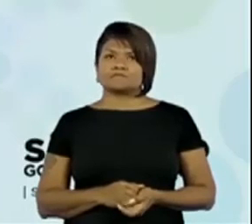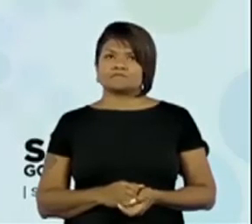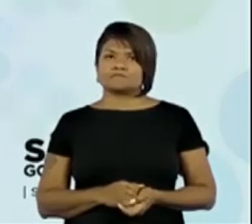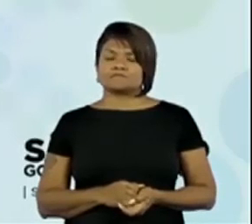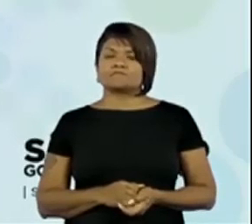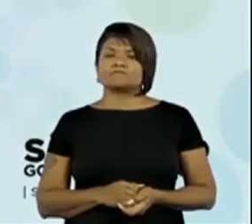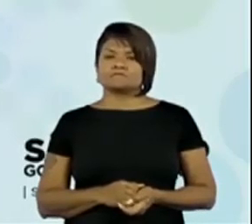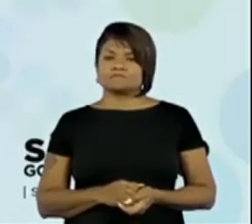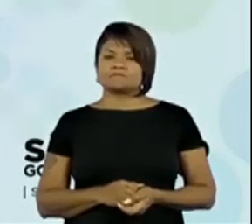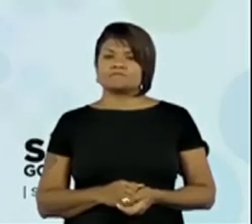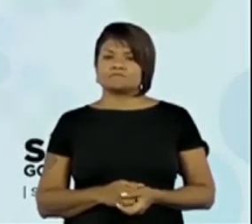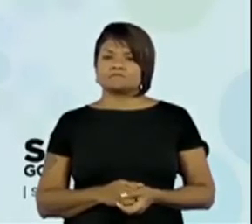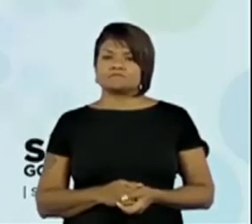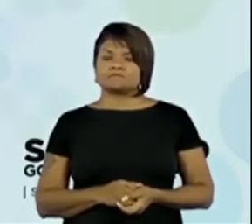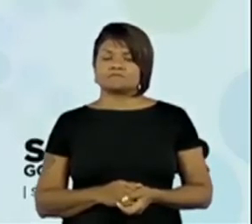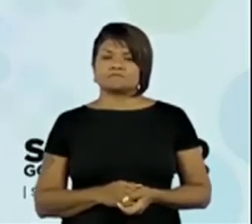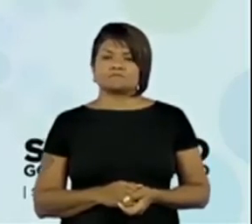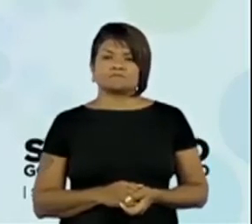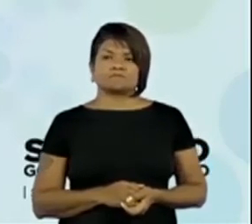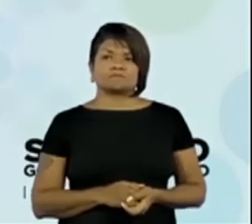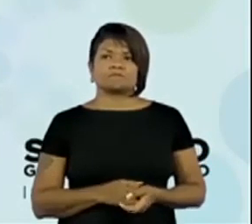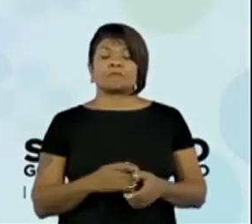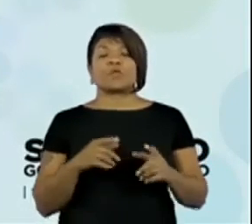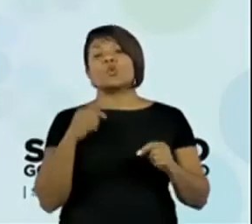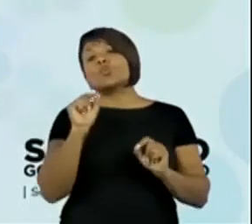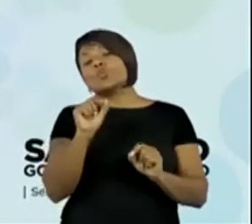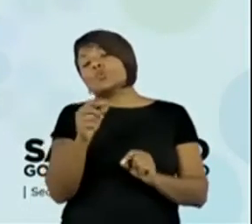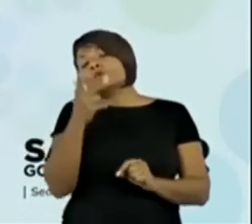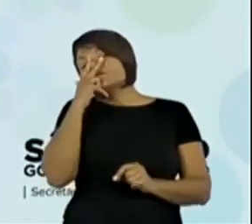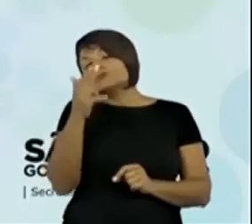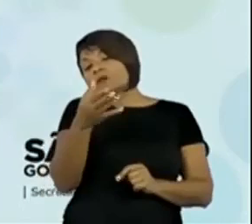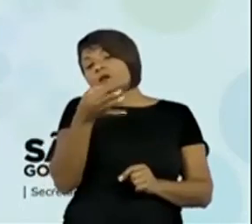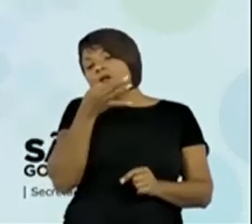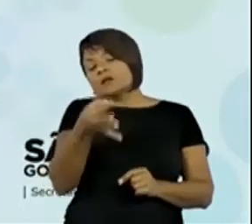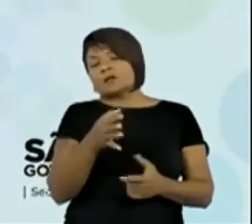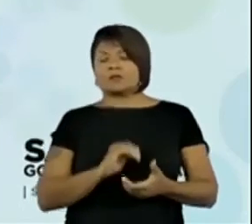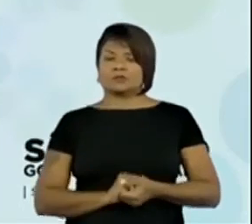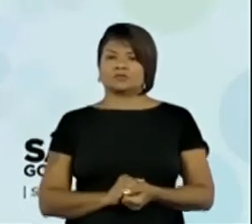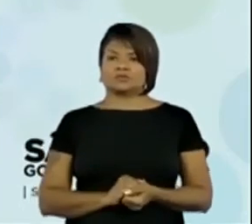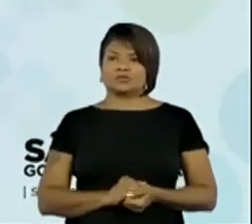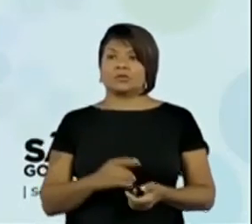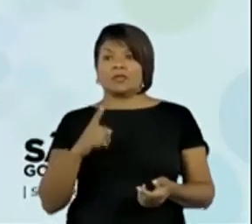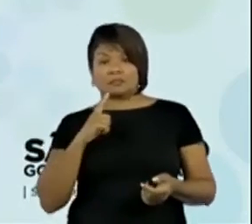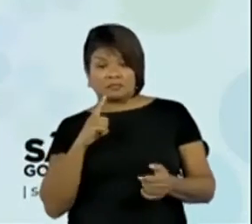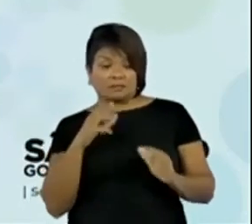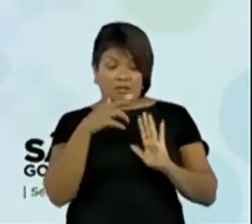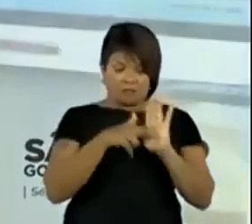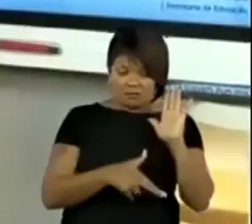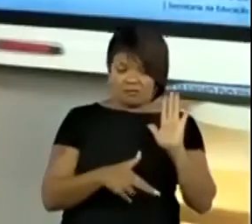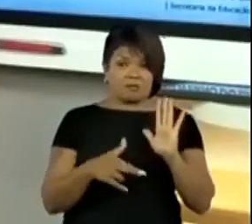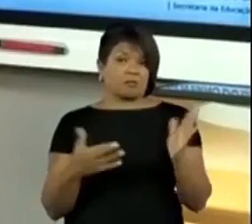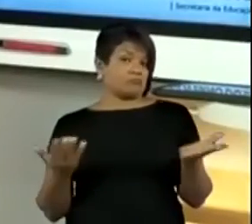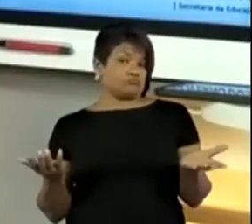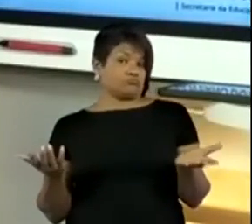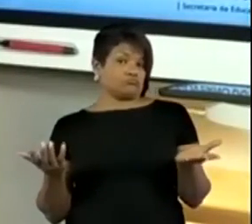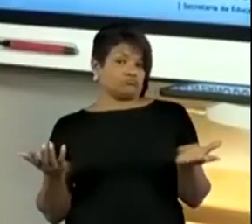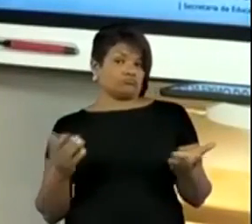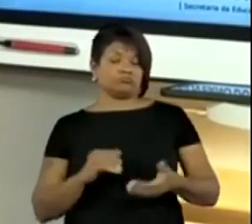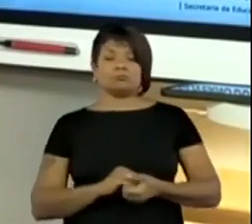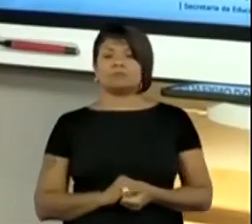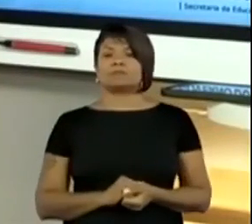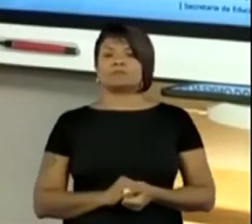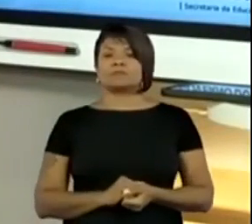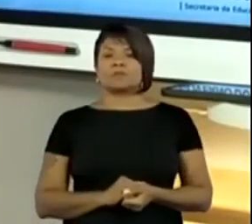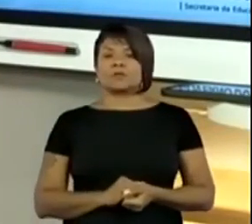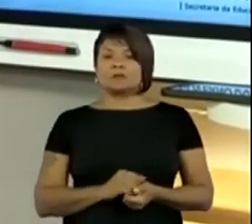Tem regras. O que você acha? Que esses jogos têm regra? Se você